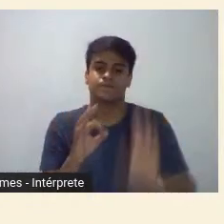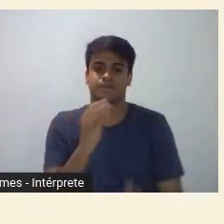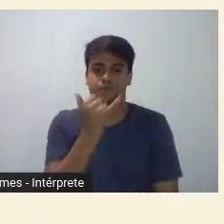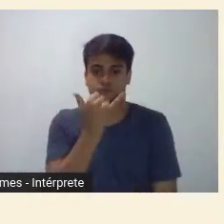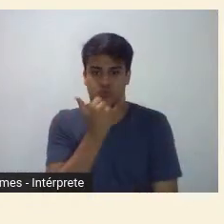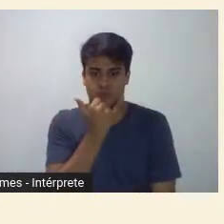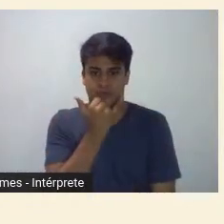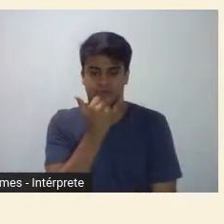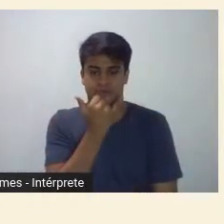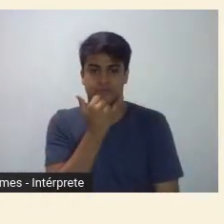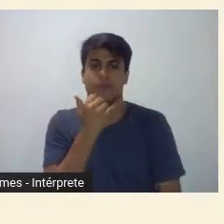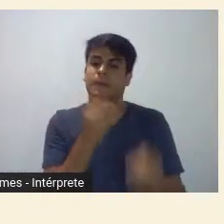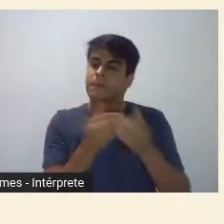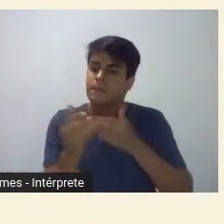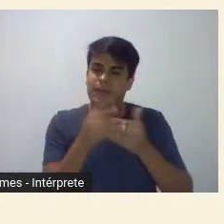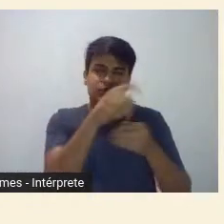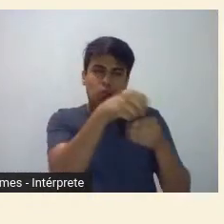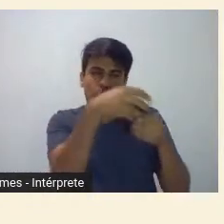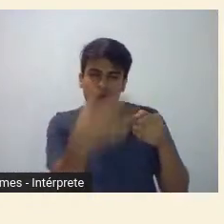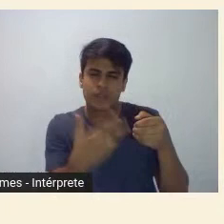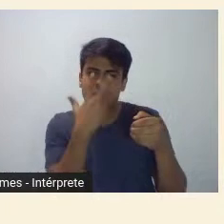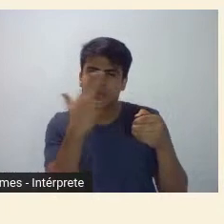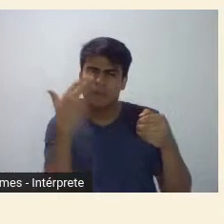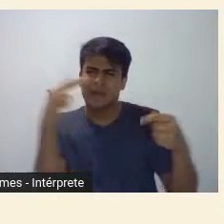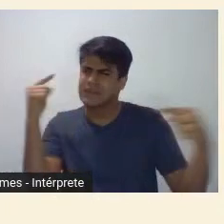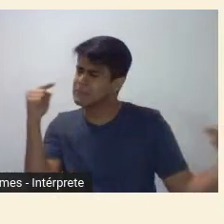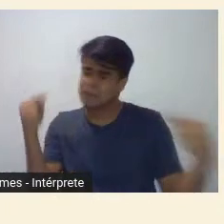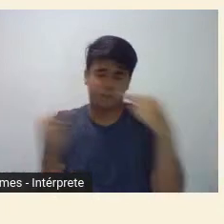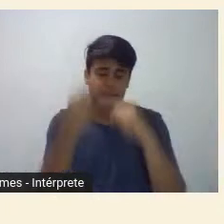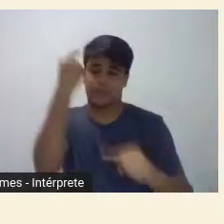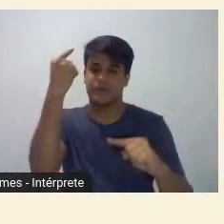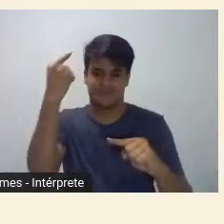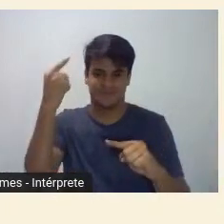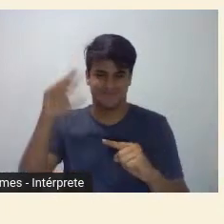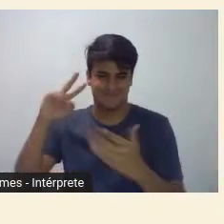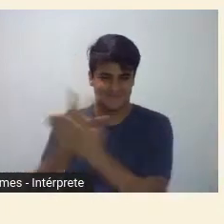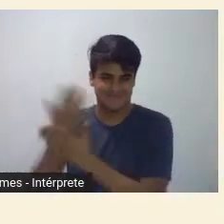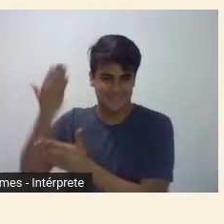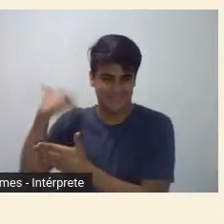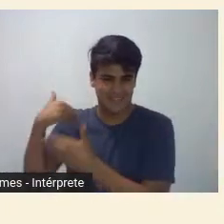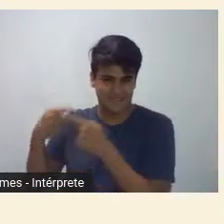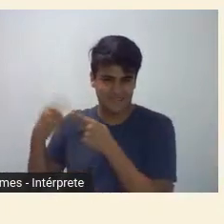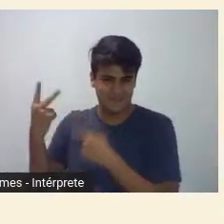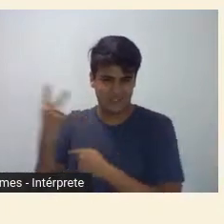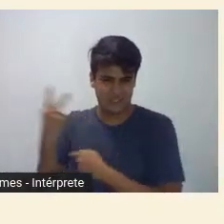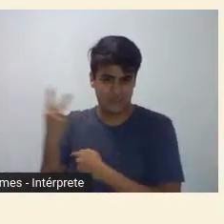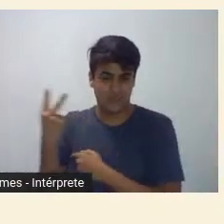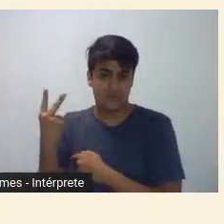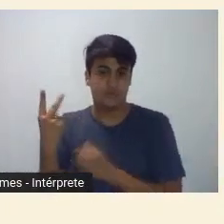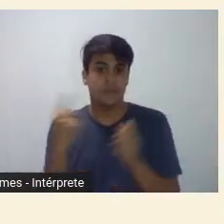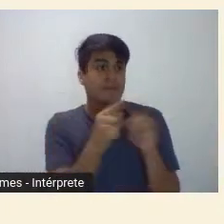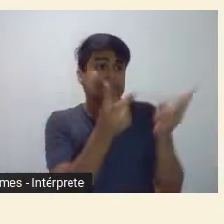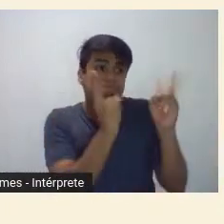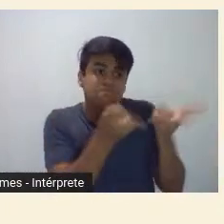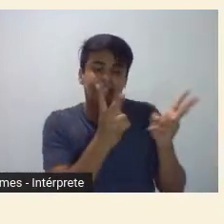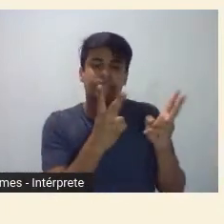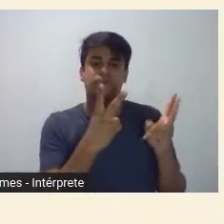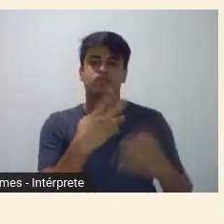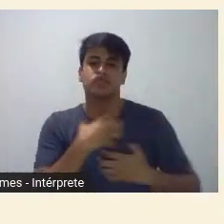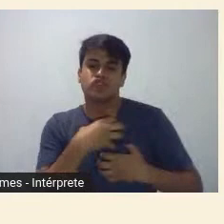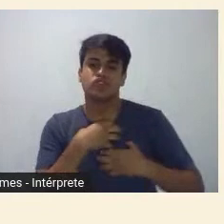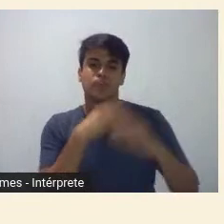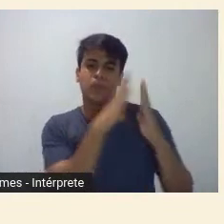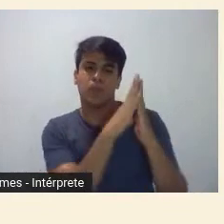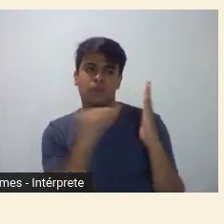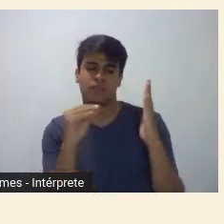mesmo com o conteúdo radicalmente oposto ao que ocorreu no teatro municipal em 1922 a forma o modelo de um evento de intervenção estética amarrado em uma